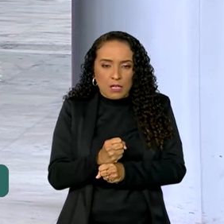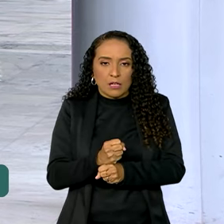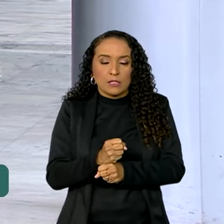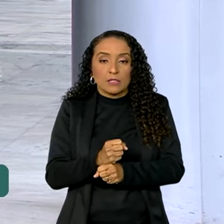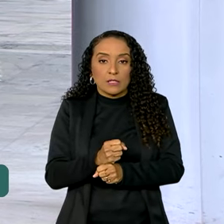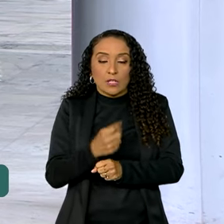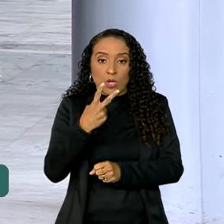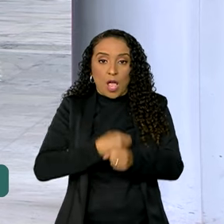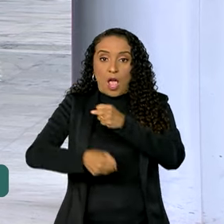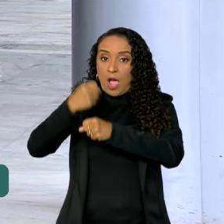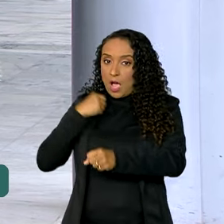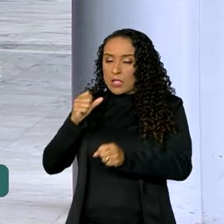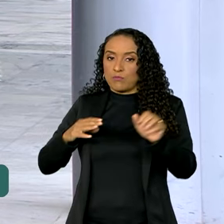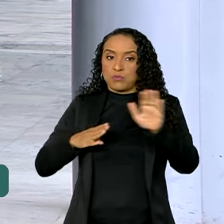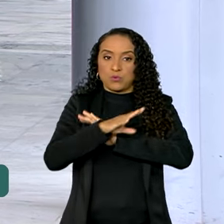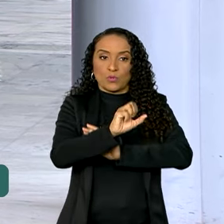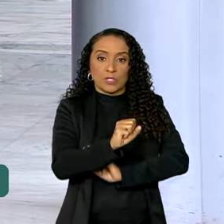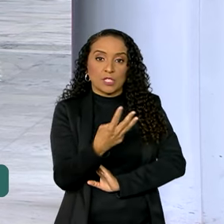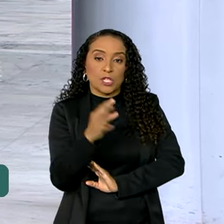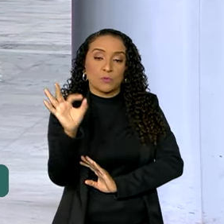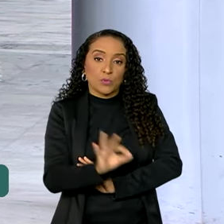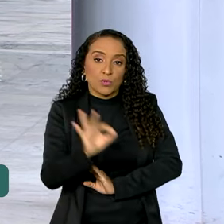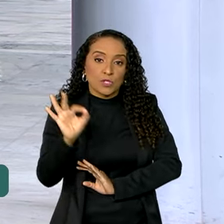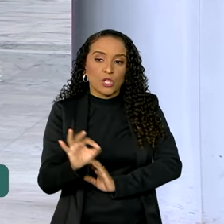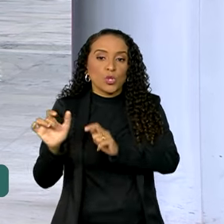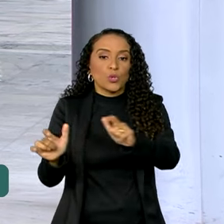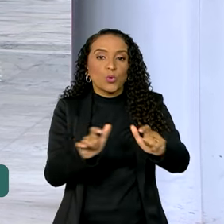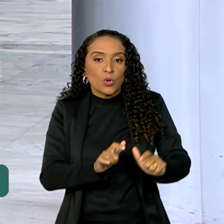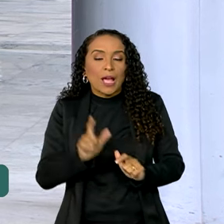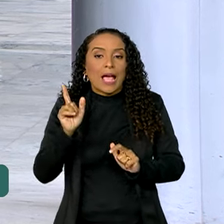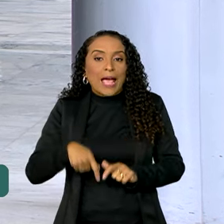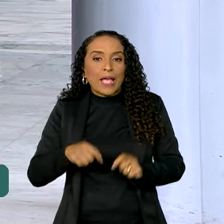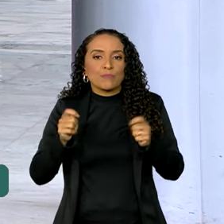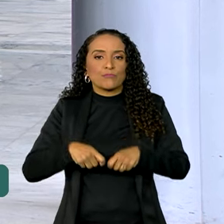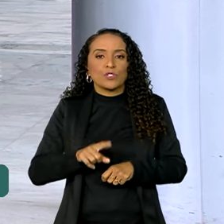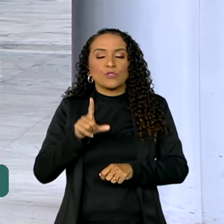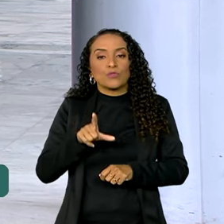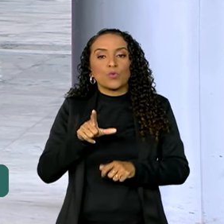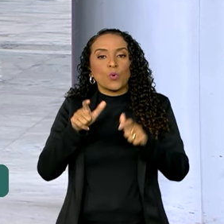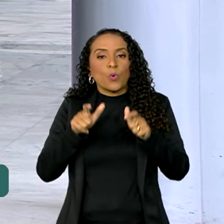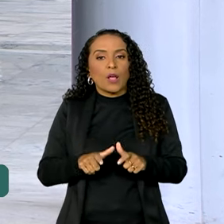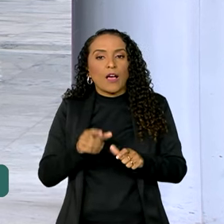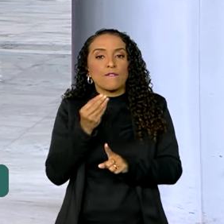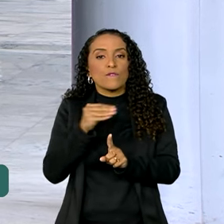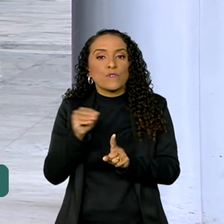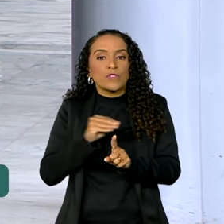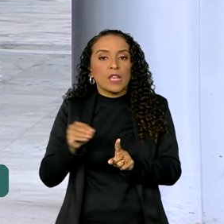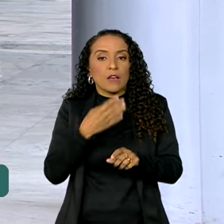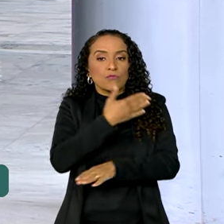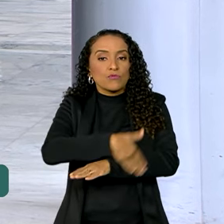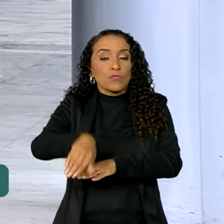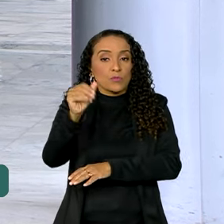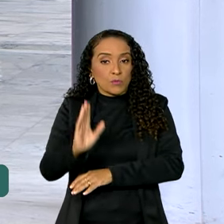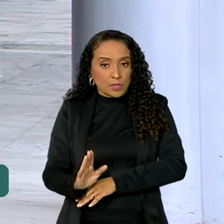anterior, houve um aumento de 83% dos locais que são considerados pontos vulneráveis nas estradas